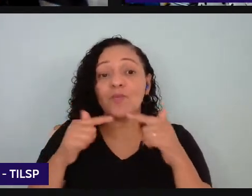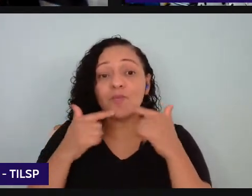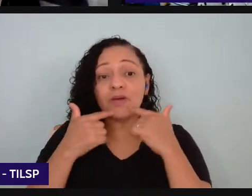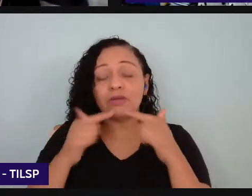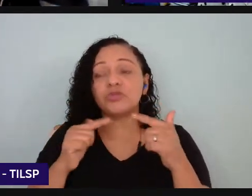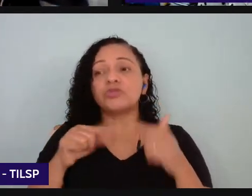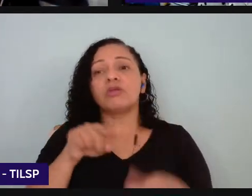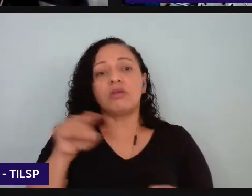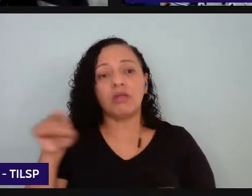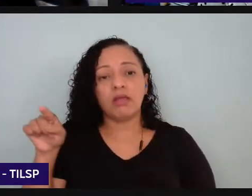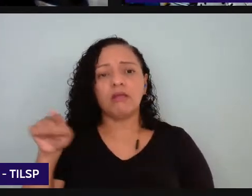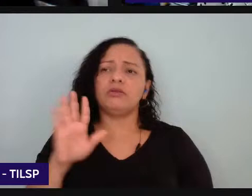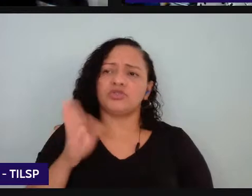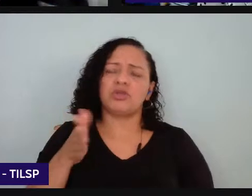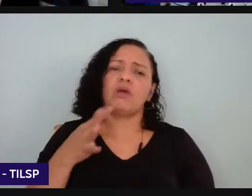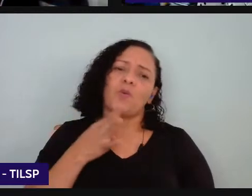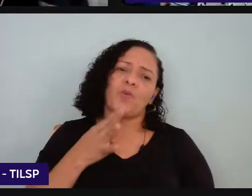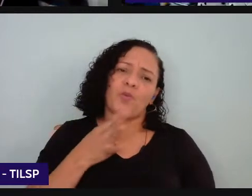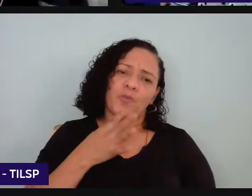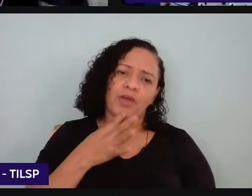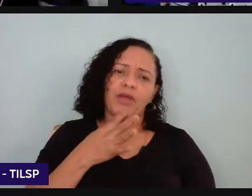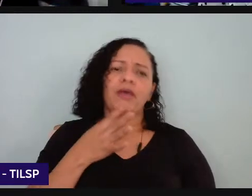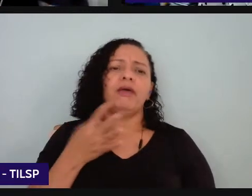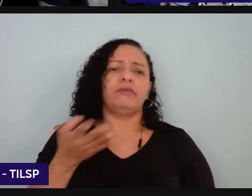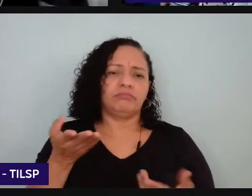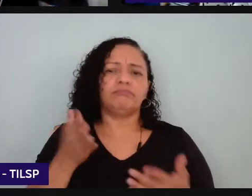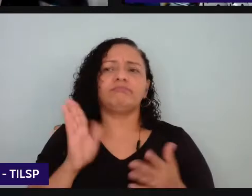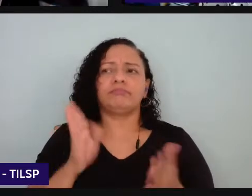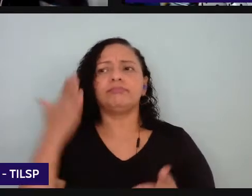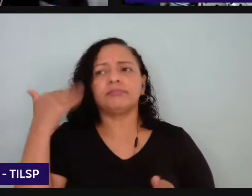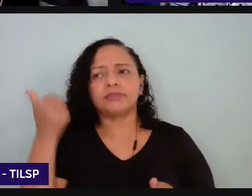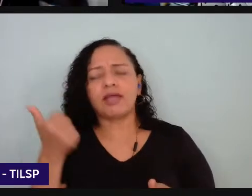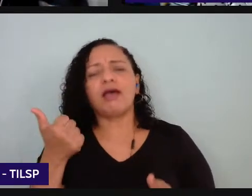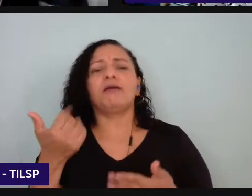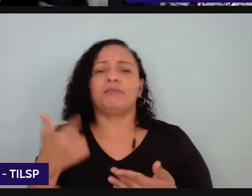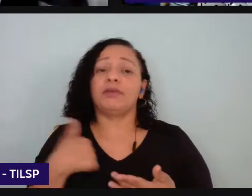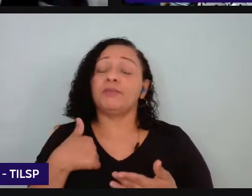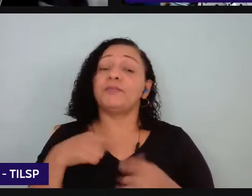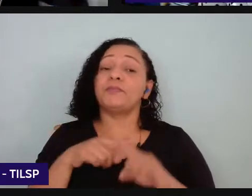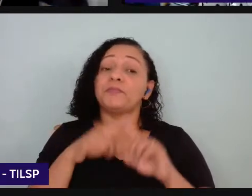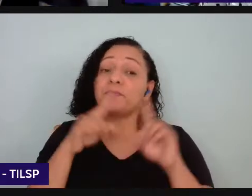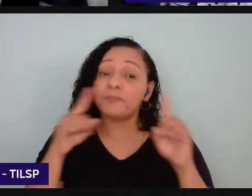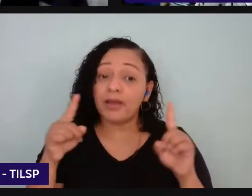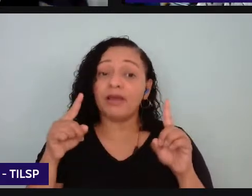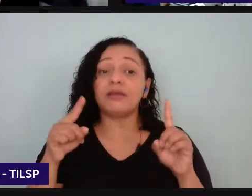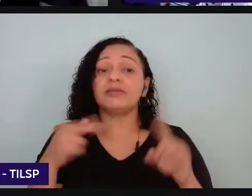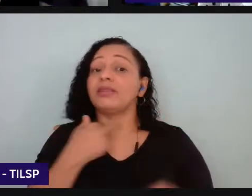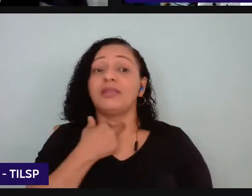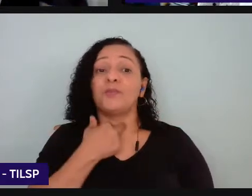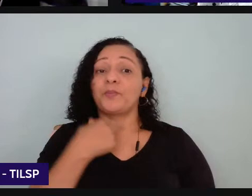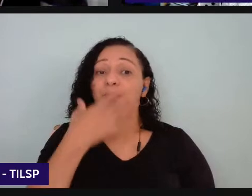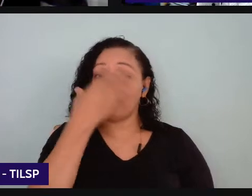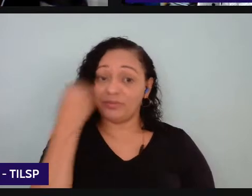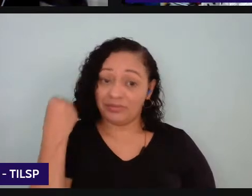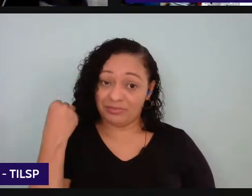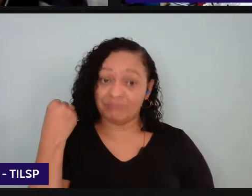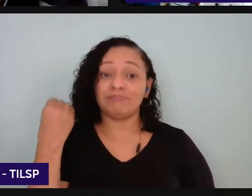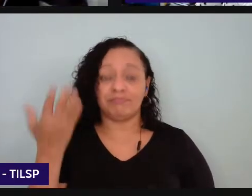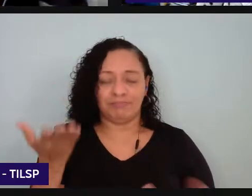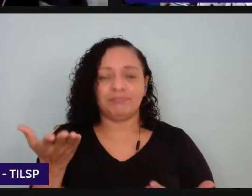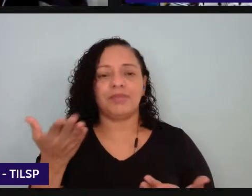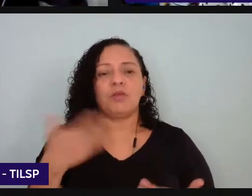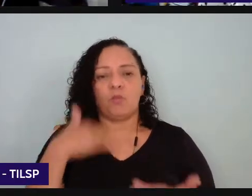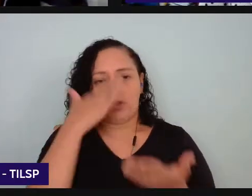que ele já está lá envolvido que ele já tem um conhecimento inicial sem esquecer obviamente que eu penso que a base